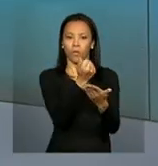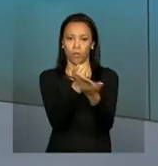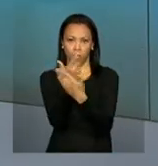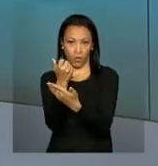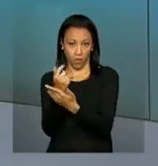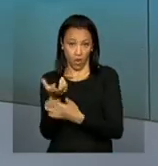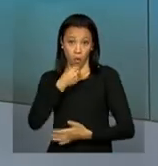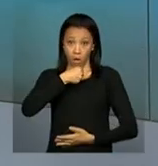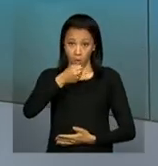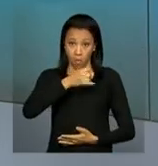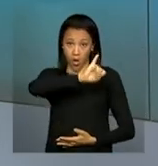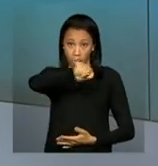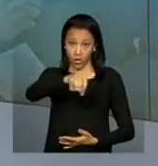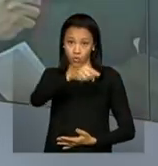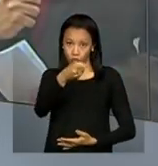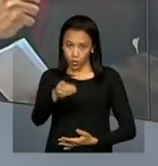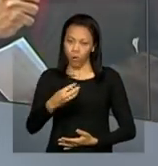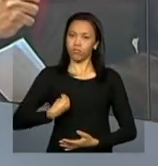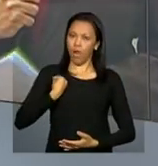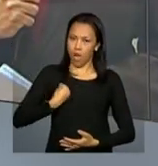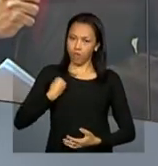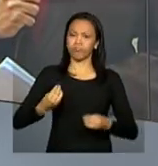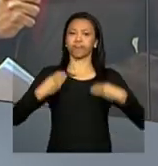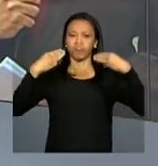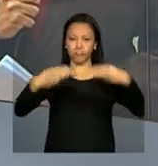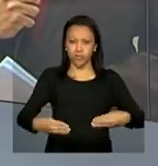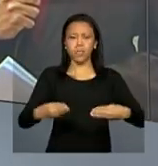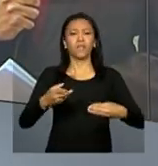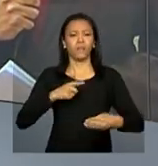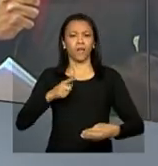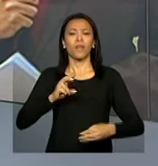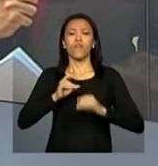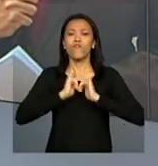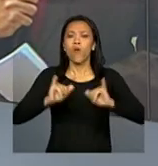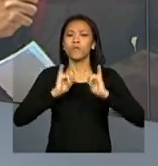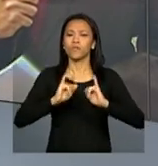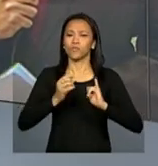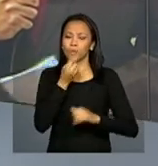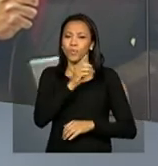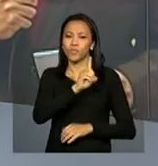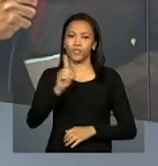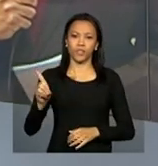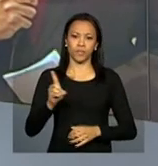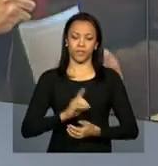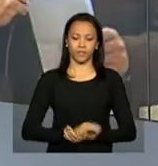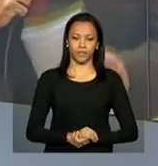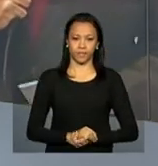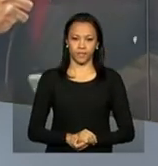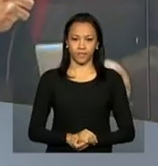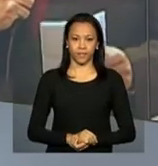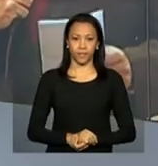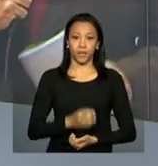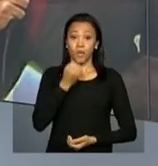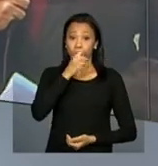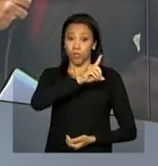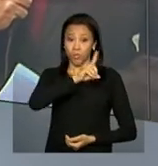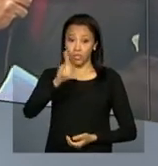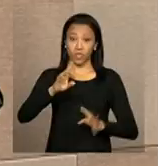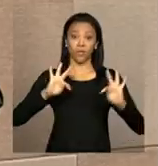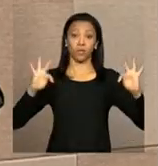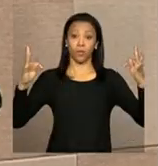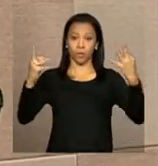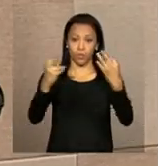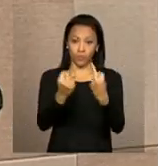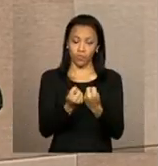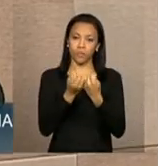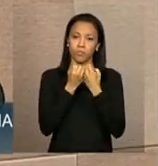O repórter João Pedro Neto está no Ministério e tem as informações ao vivo. Bom dia, João Pedro. Bom dia, Malu. Bom dia a todos.